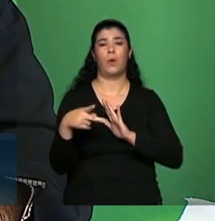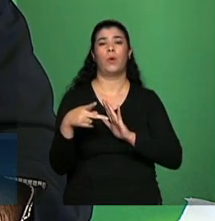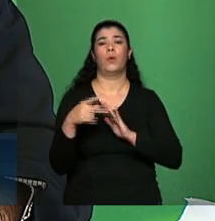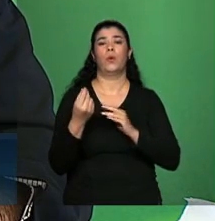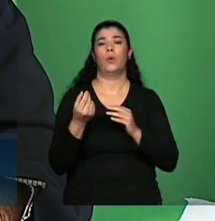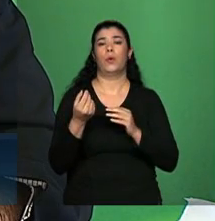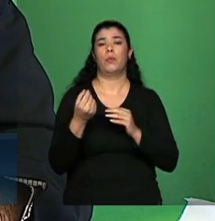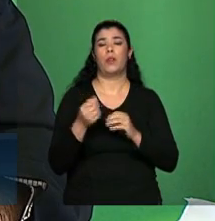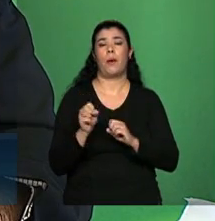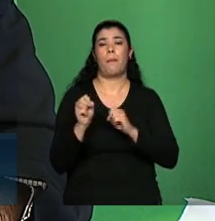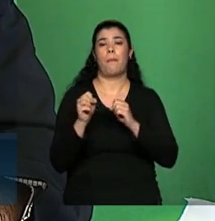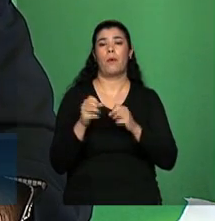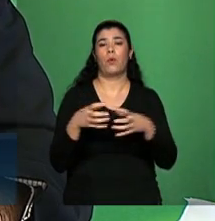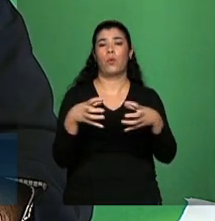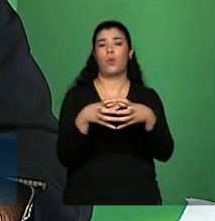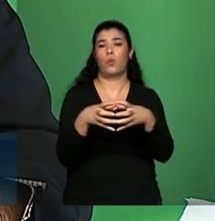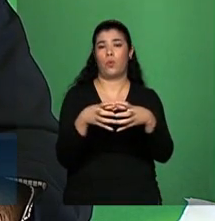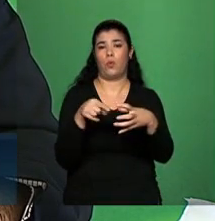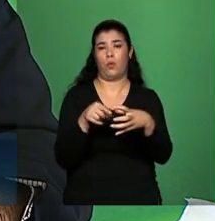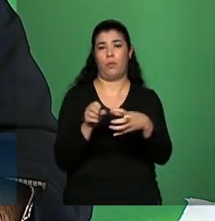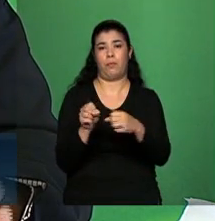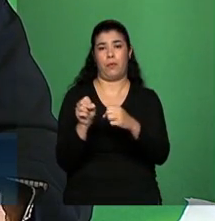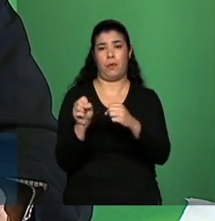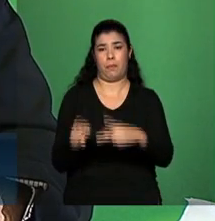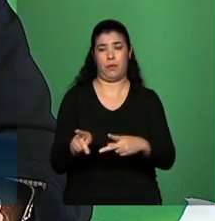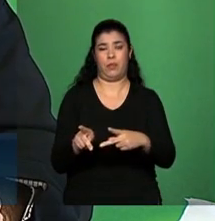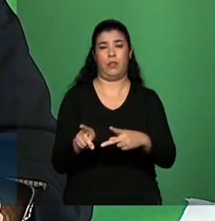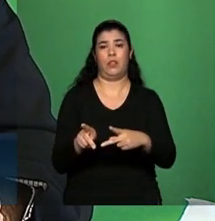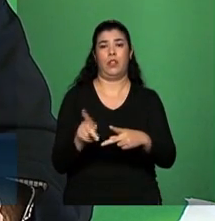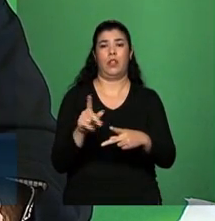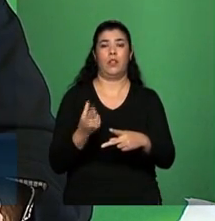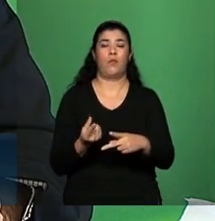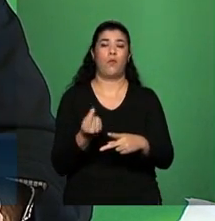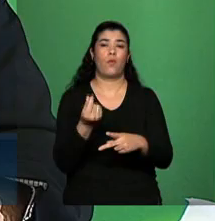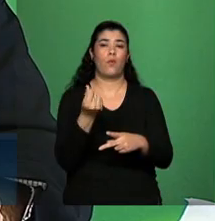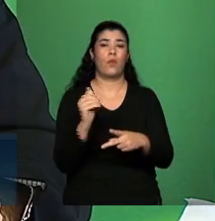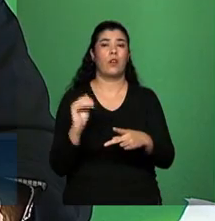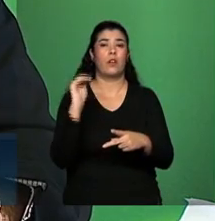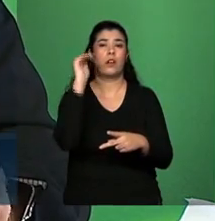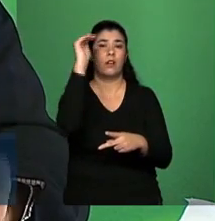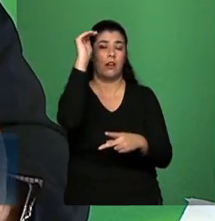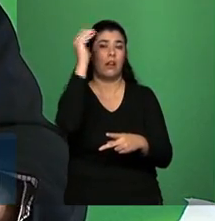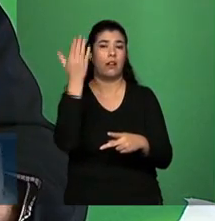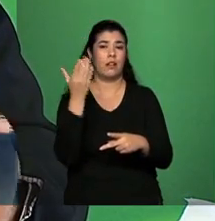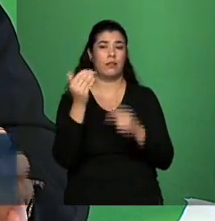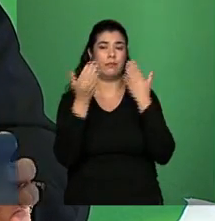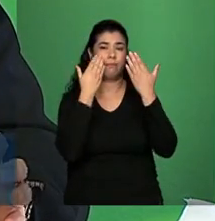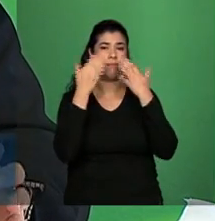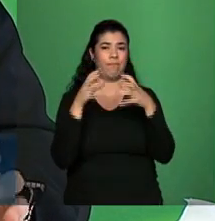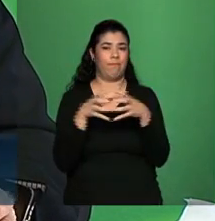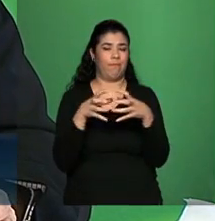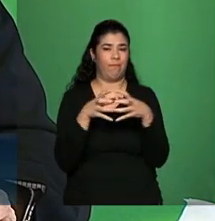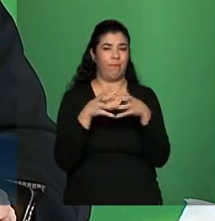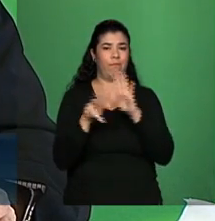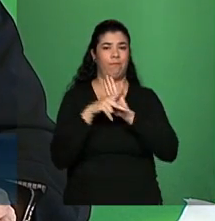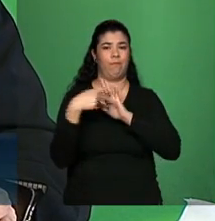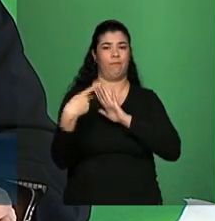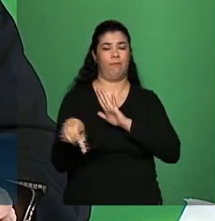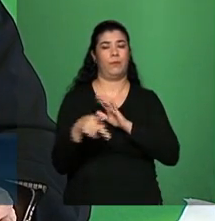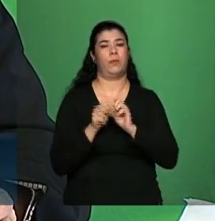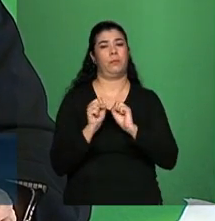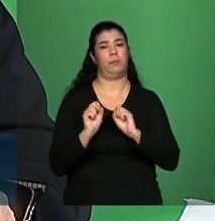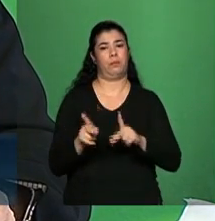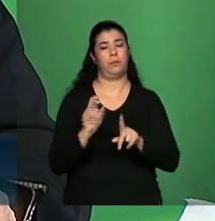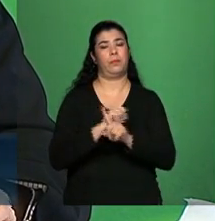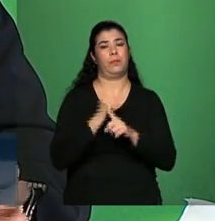das aposentadorias de maior valor dentro do conjunto da Previdência